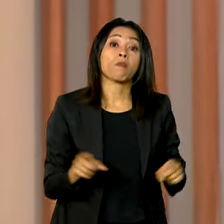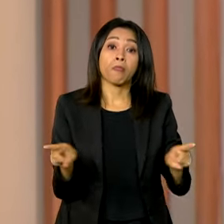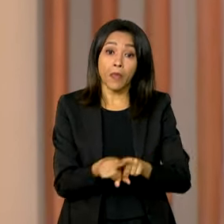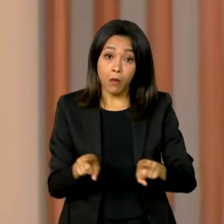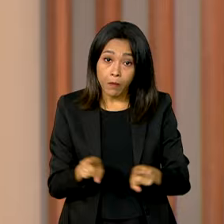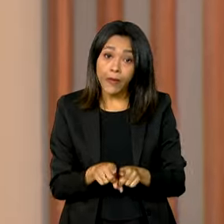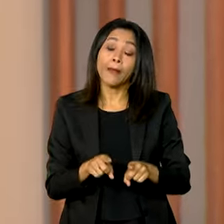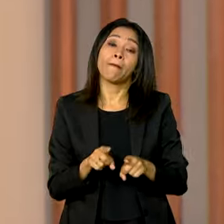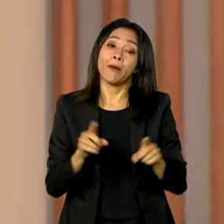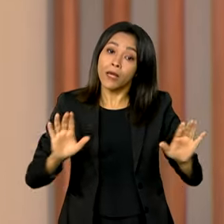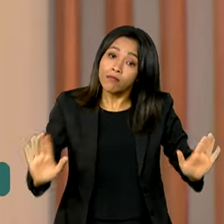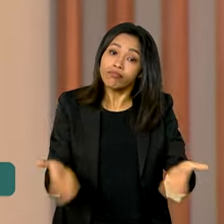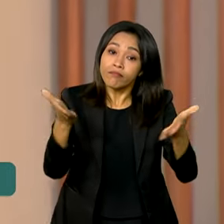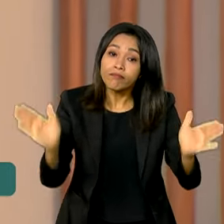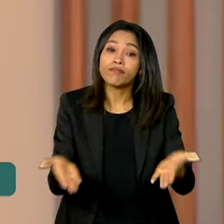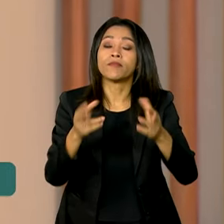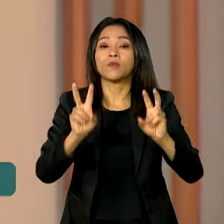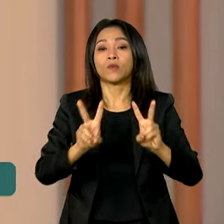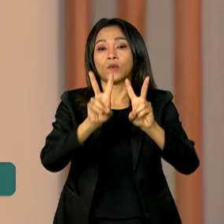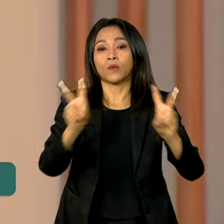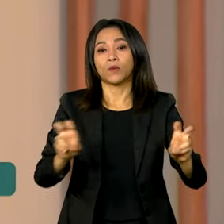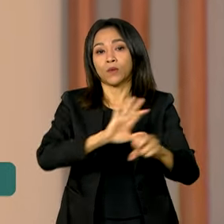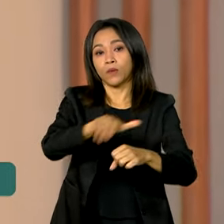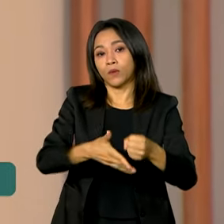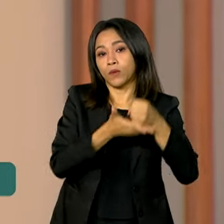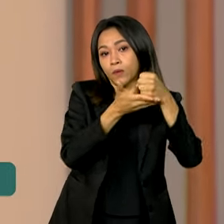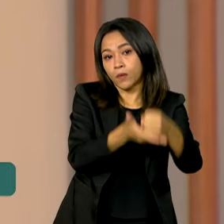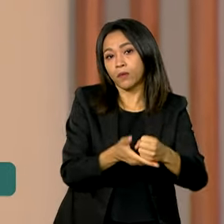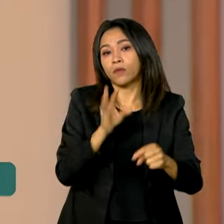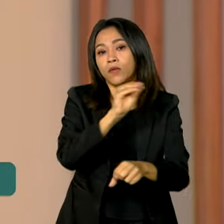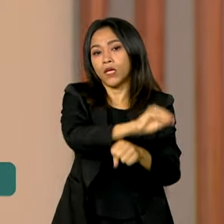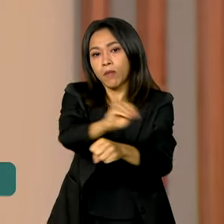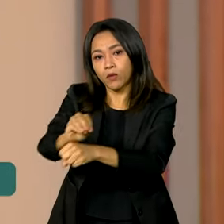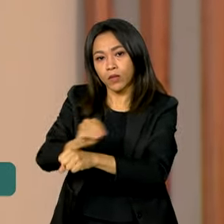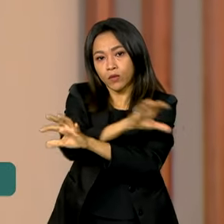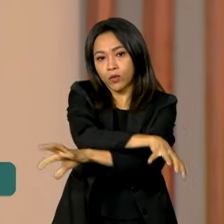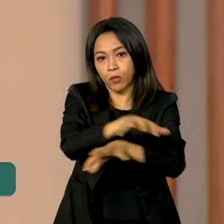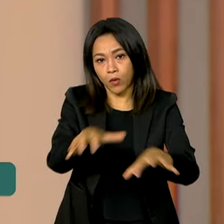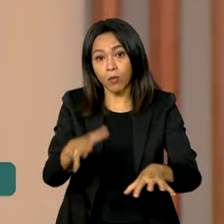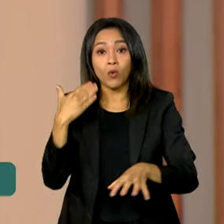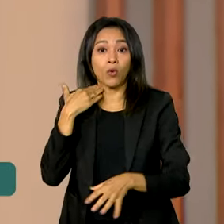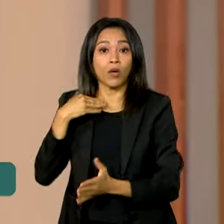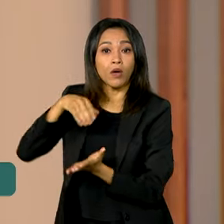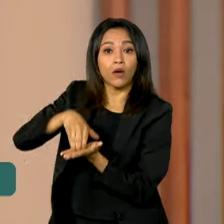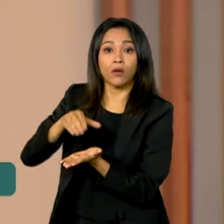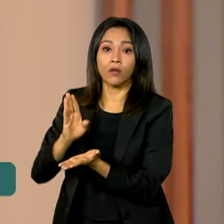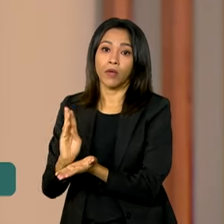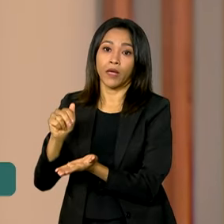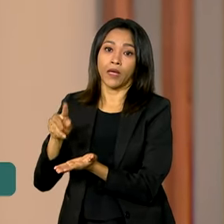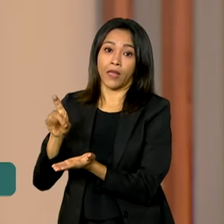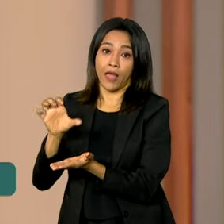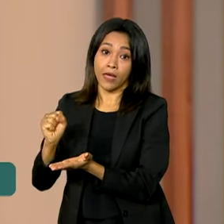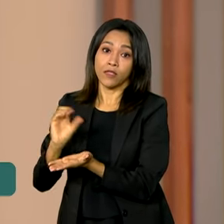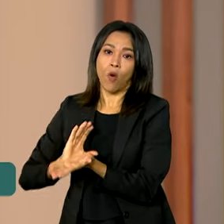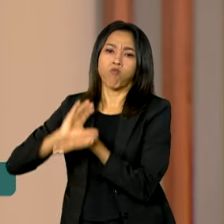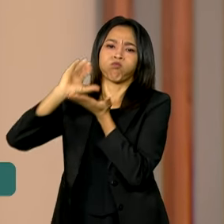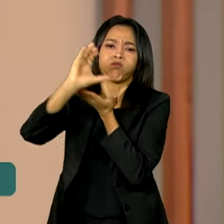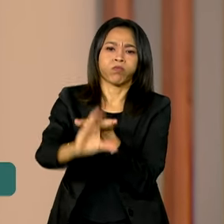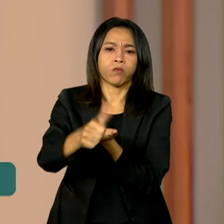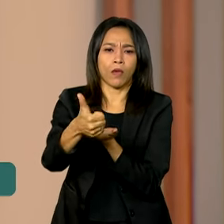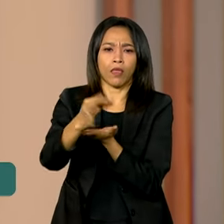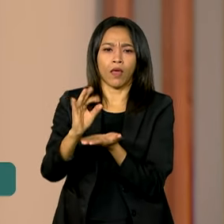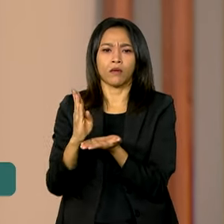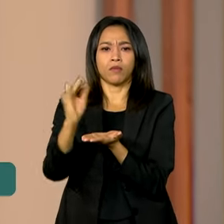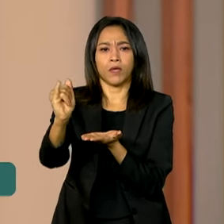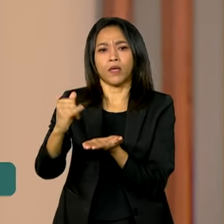desenvolvimento sustentável no país e a manutenção dos biomas, o BNDES desembolsou 10 bilhões e 400 milhões